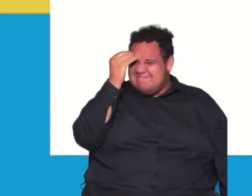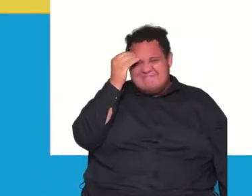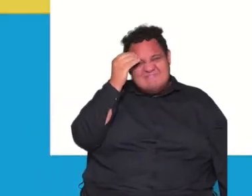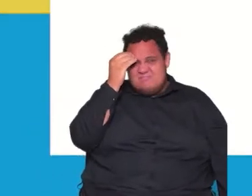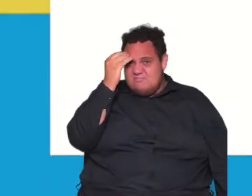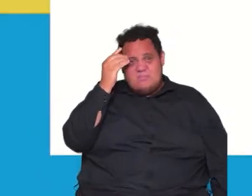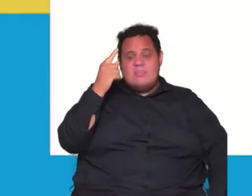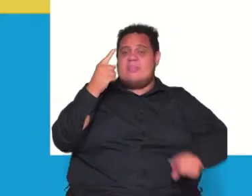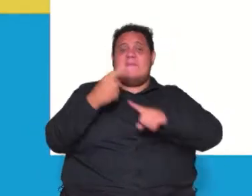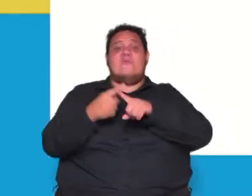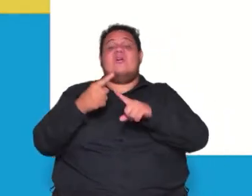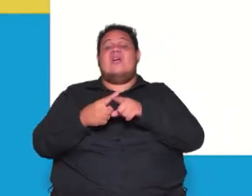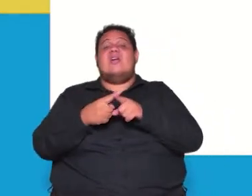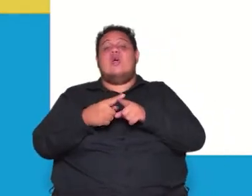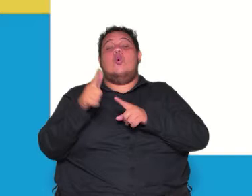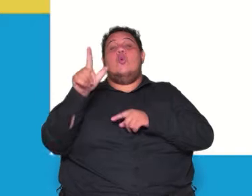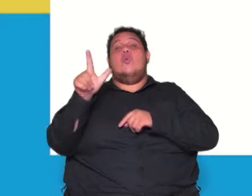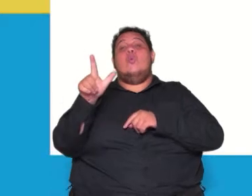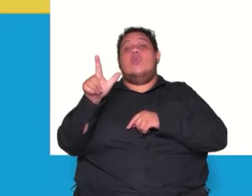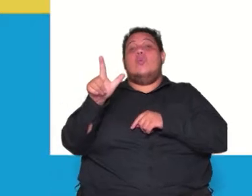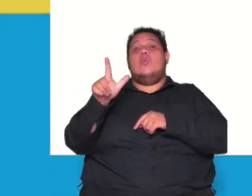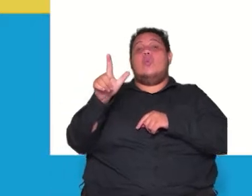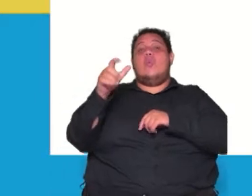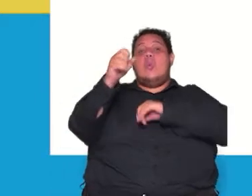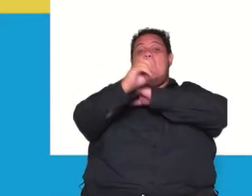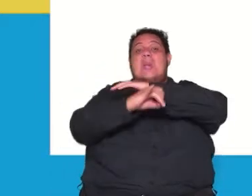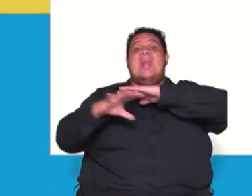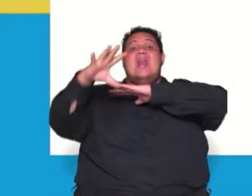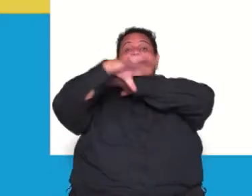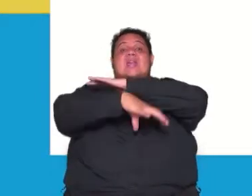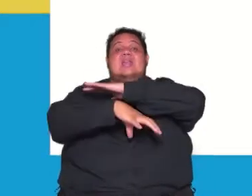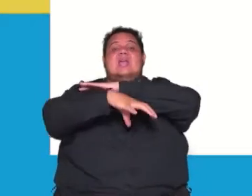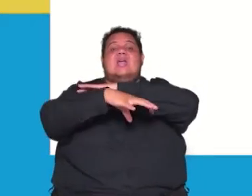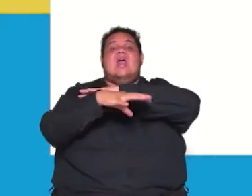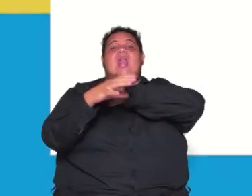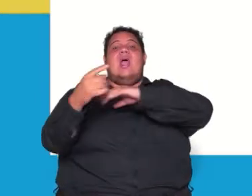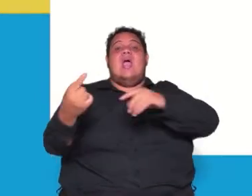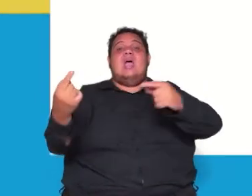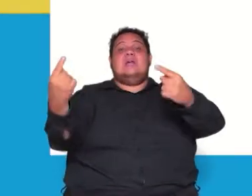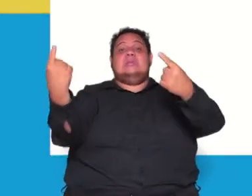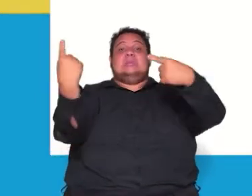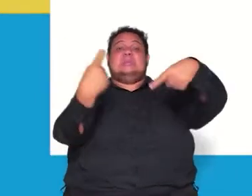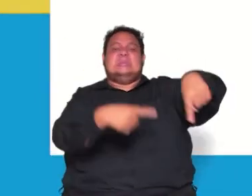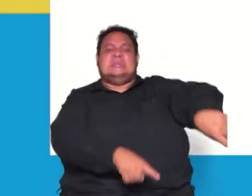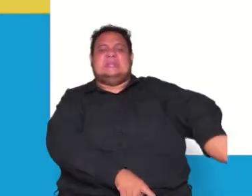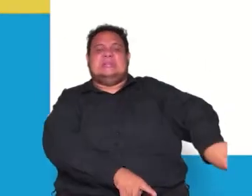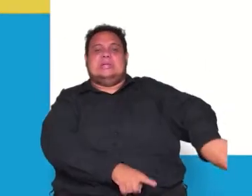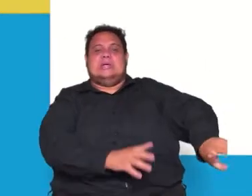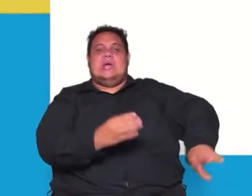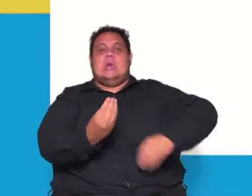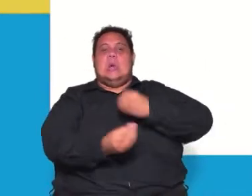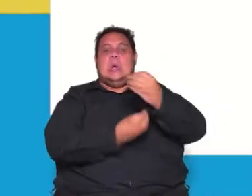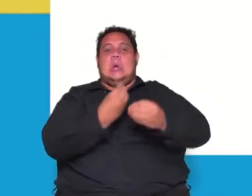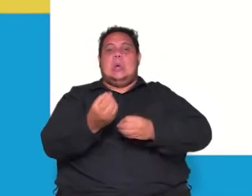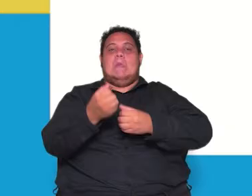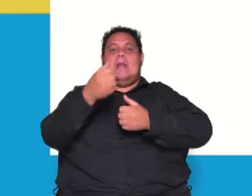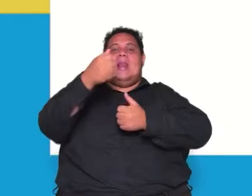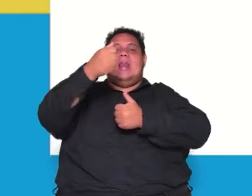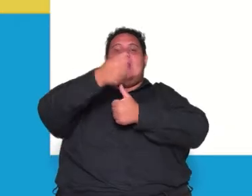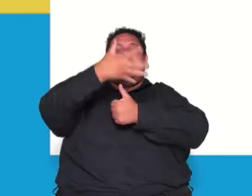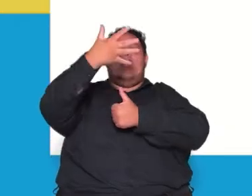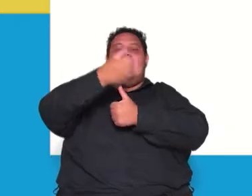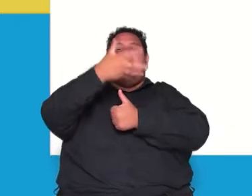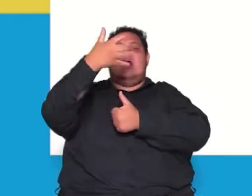iluministas eles eram extremamente contrários aos reis absolutistas na verdade eles